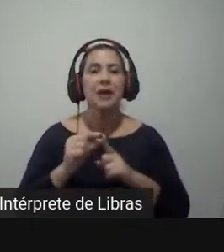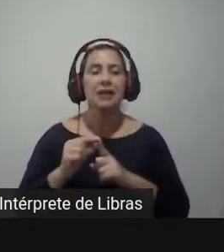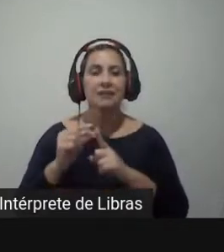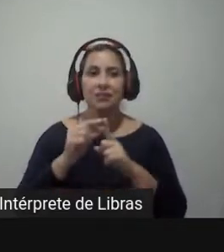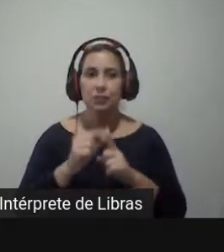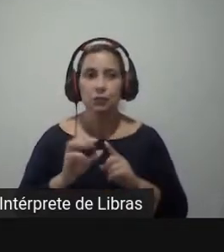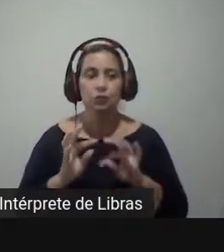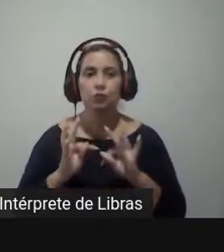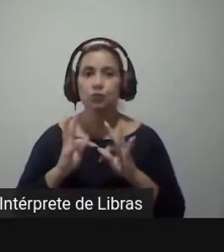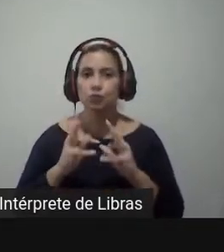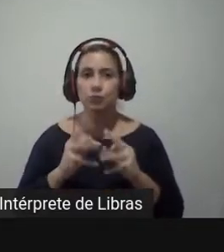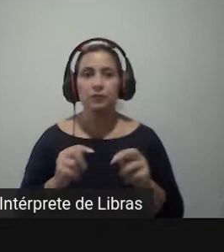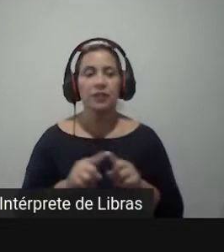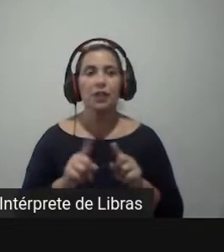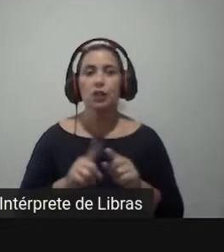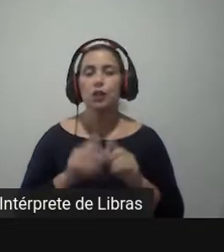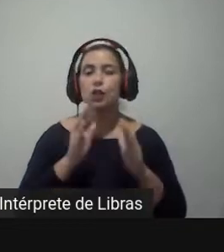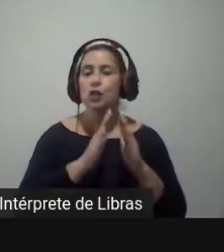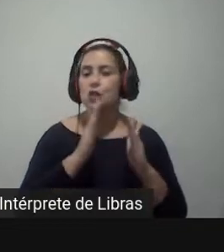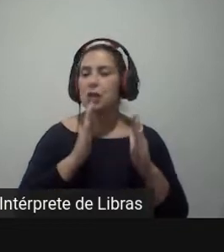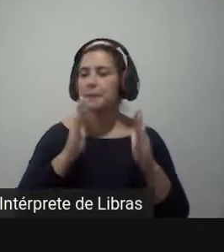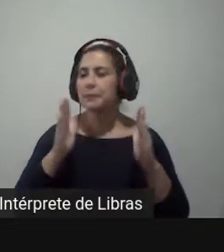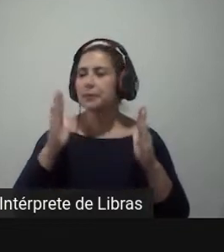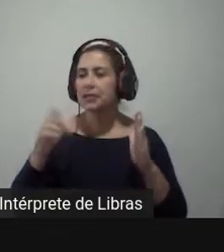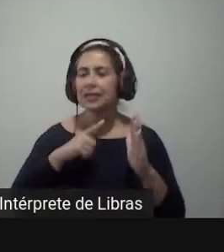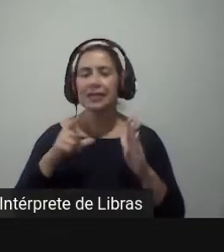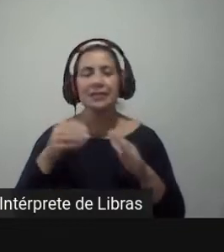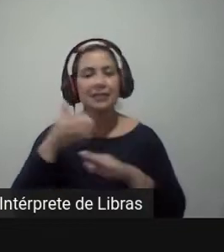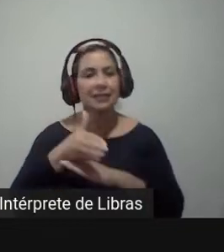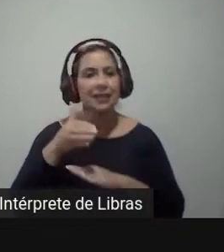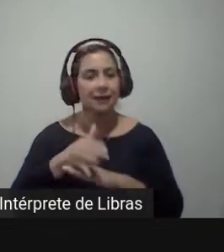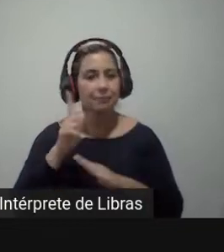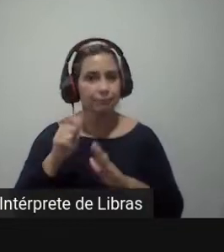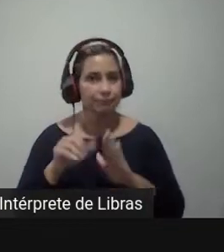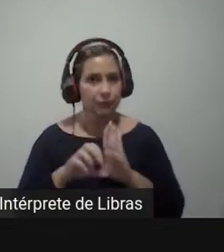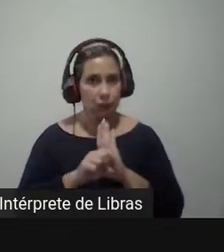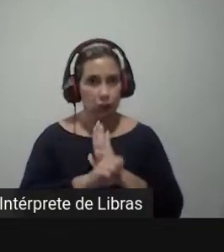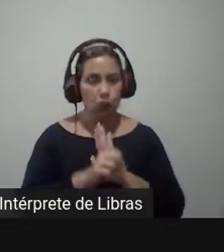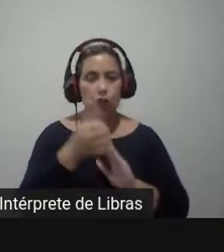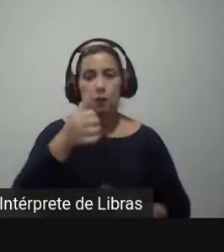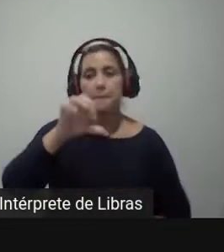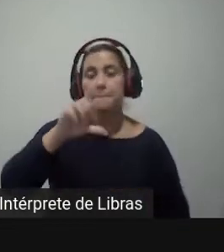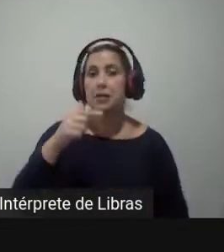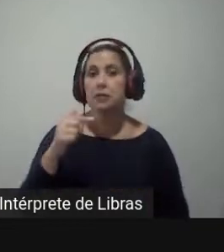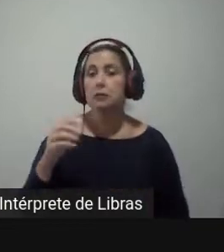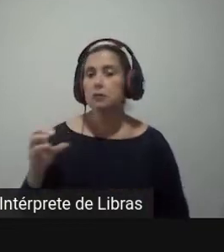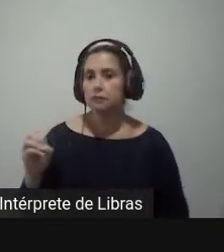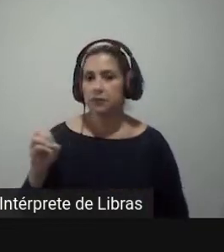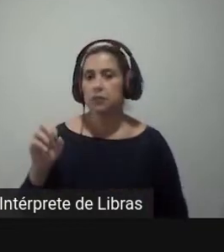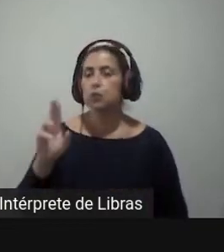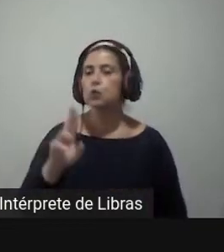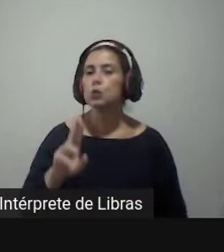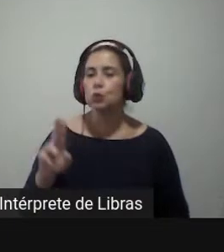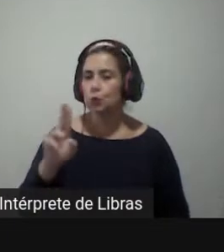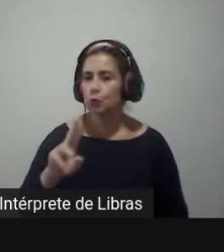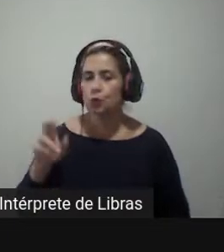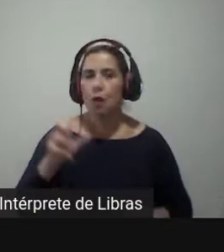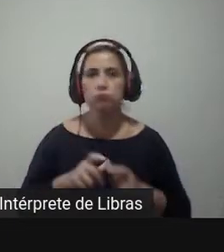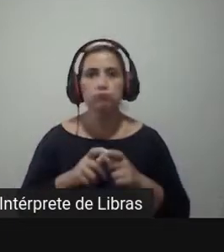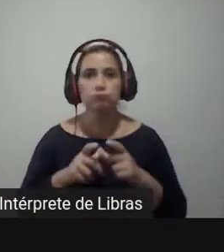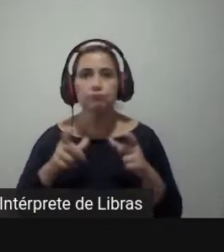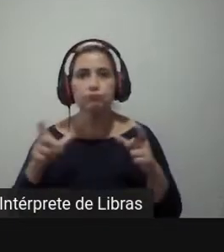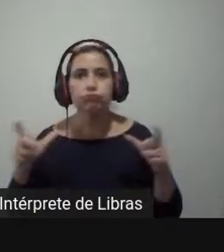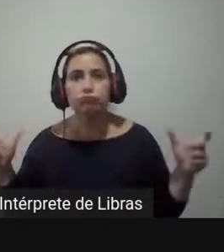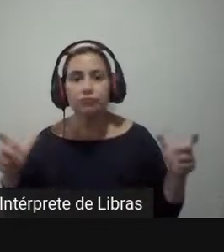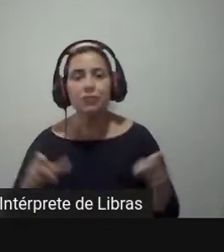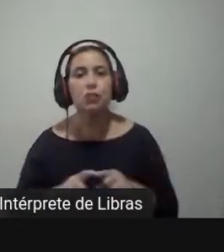toda a biblioteca que o Google tem acesso. A gente vê que, a partir da década de 70, você teve um aumento, explodindo,